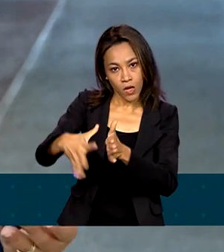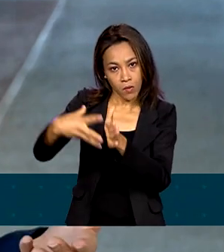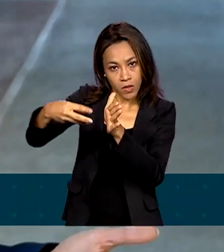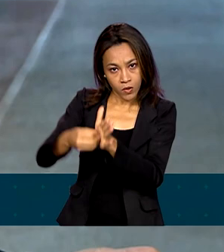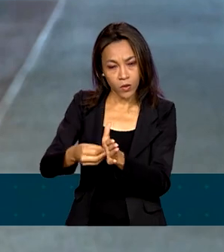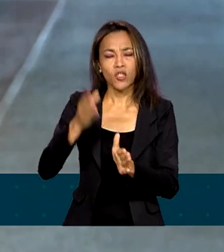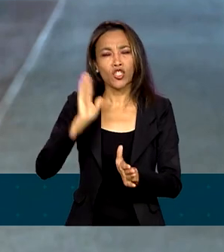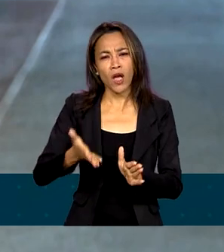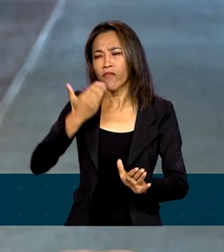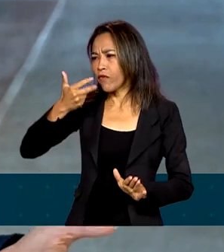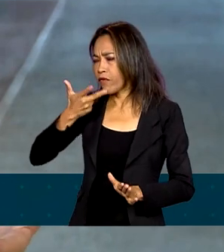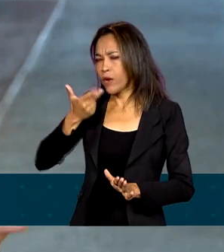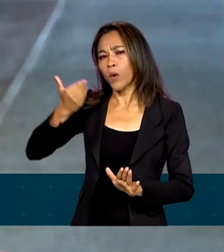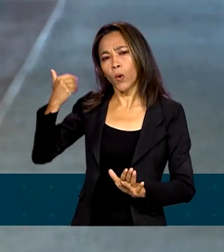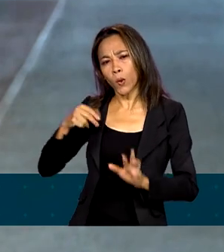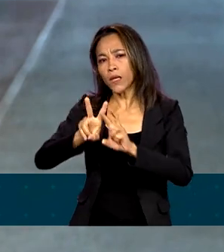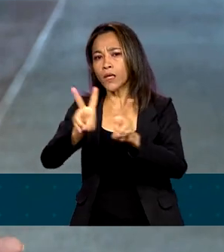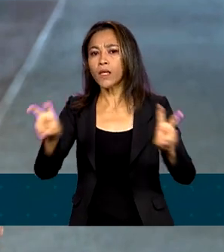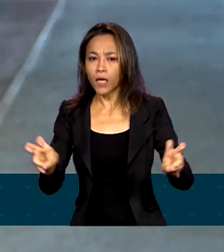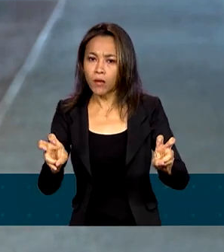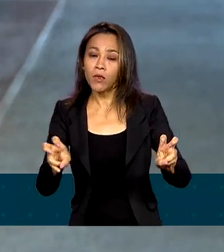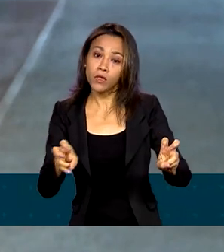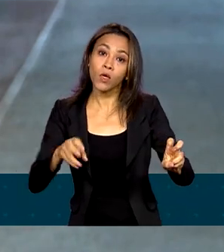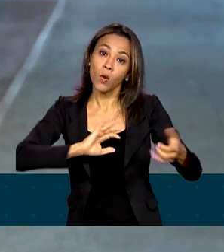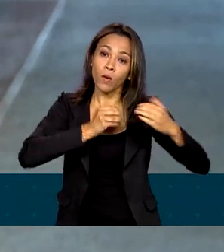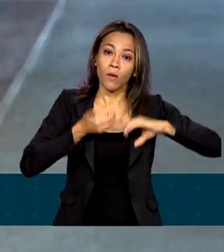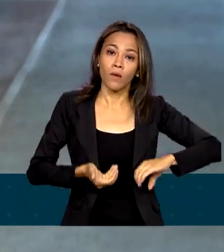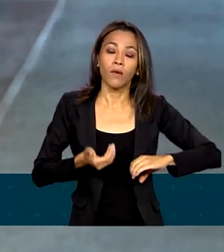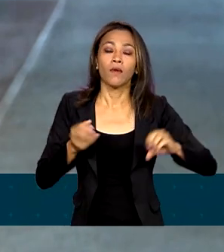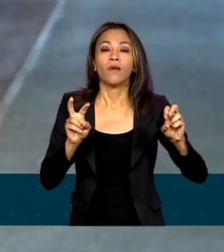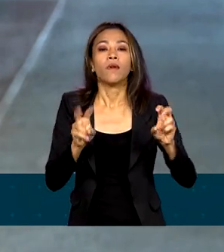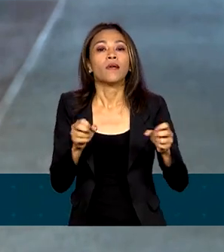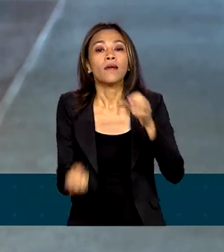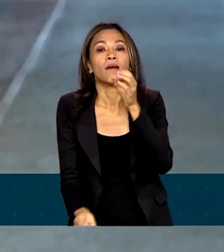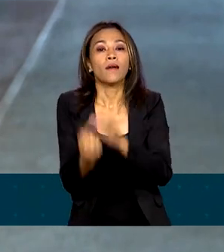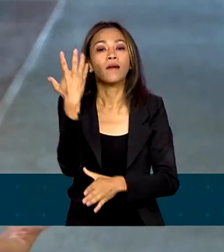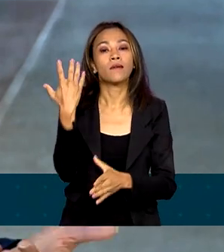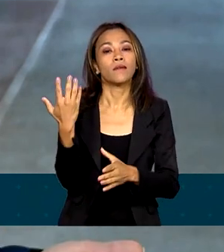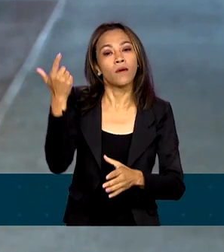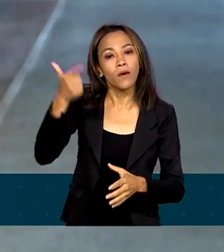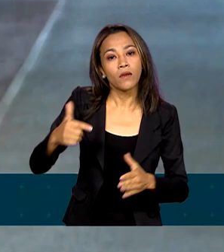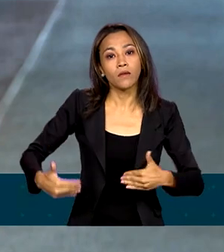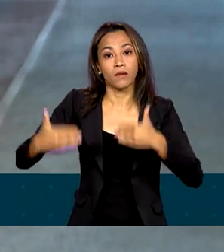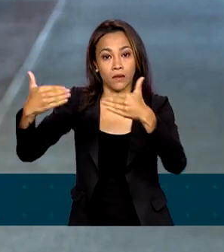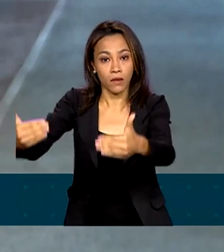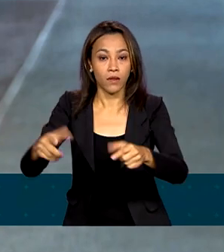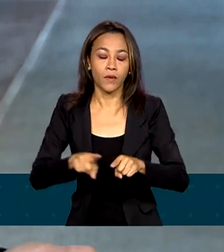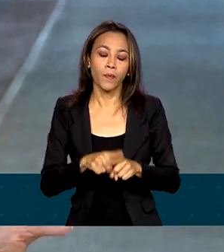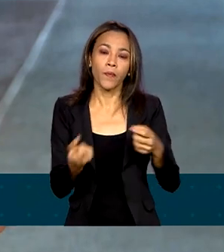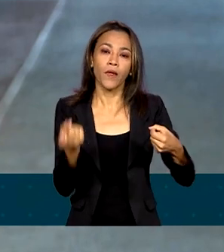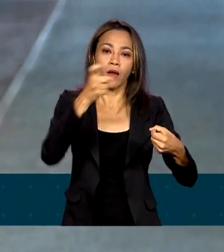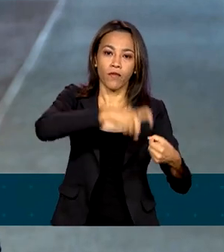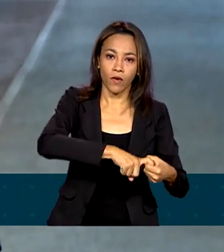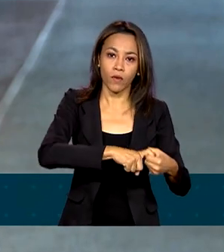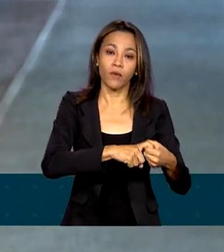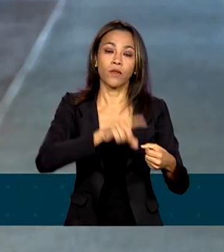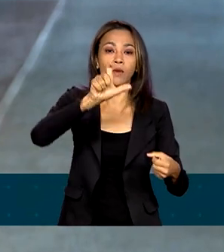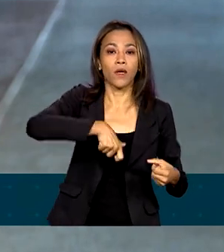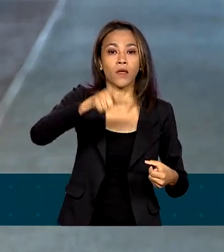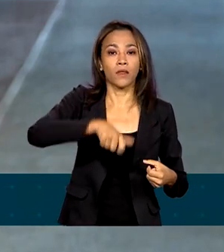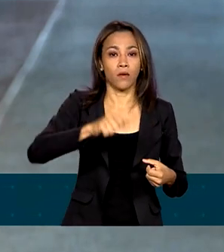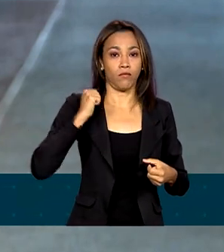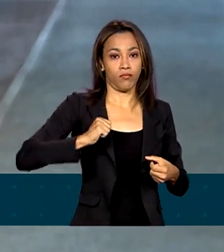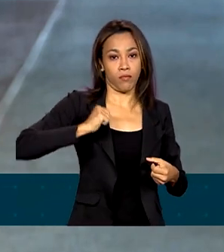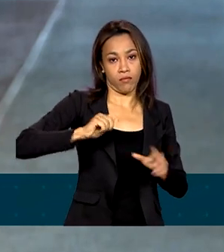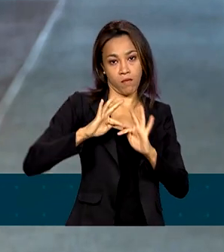já têm sido debatidos com o Congresso, como a recriação de ministérios, a retomada e o fortalecimento do Bolsa Família